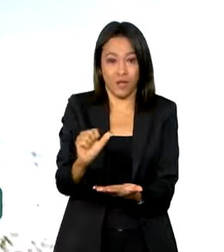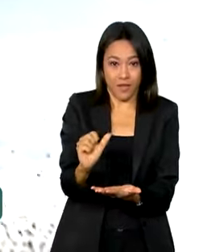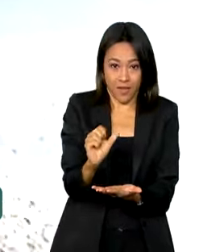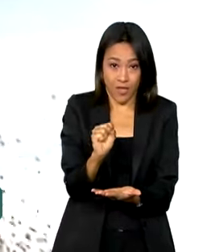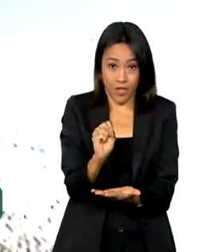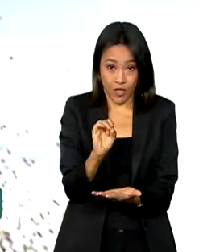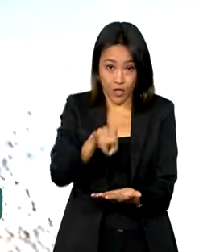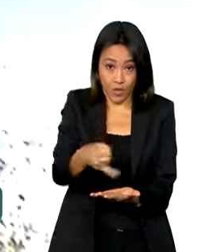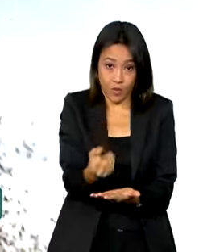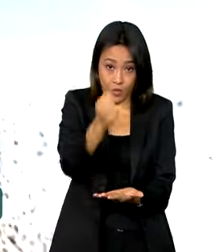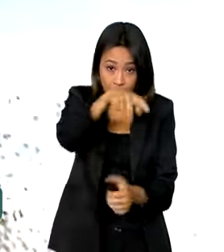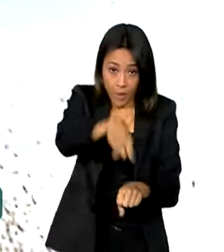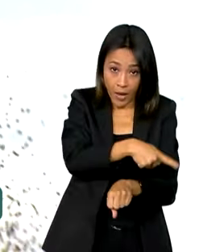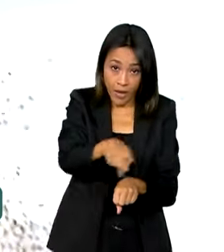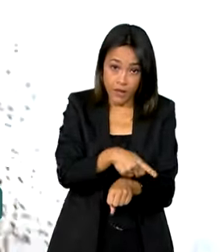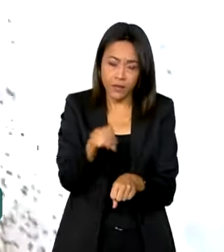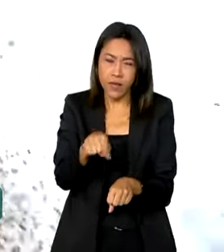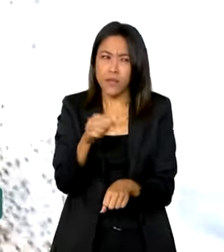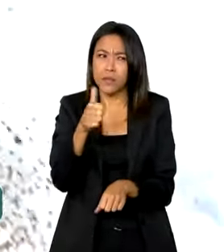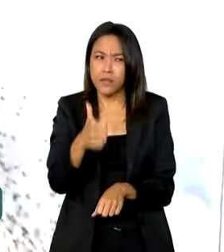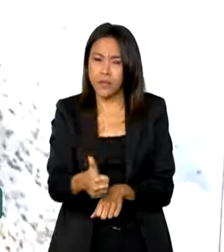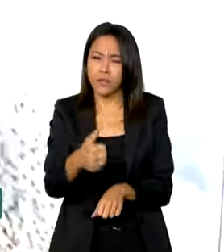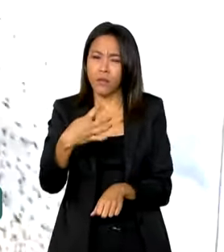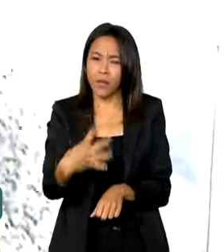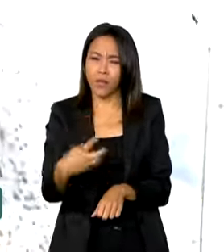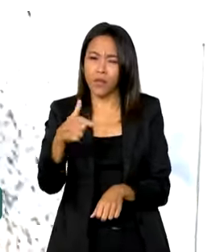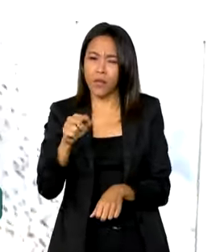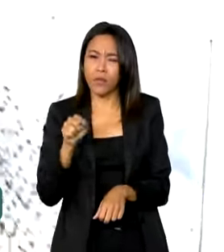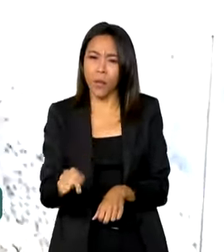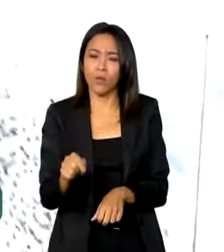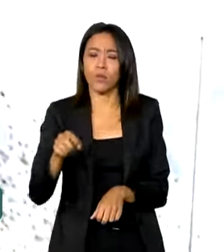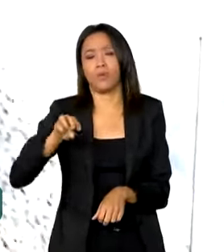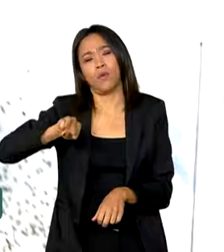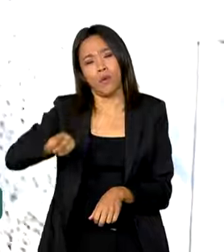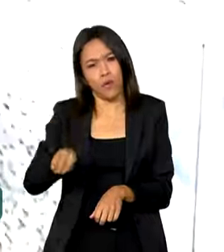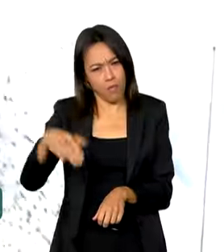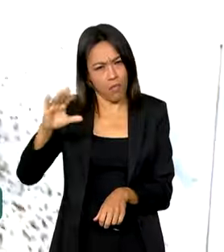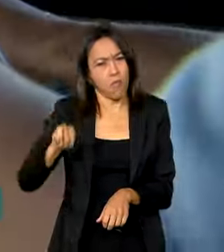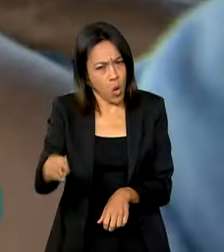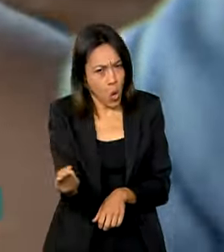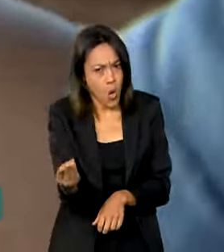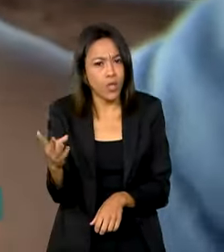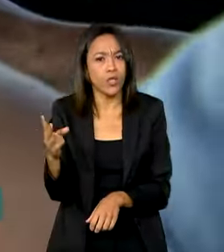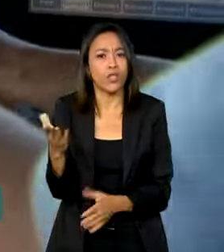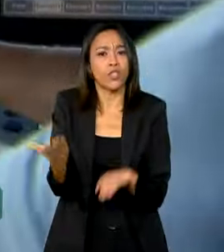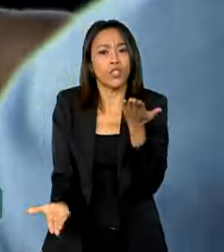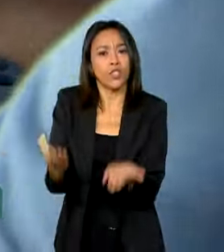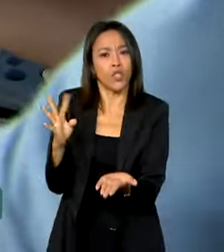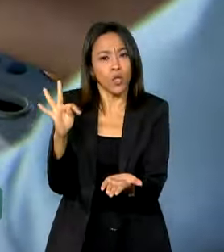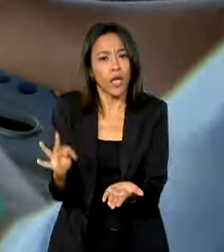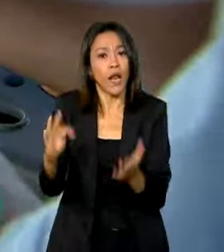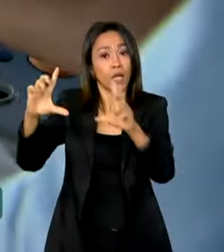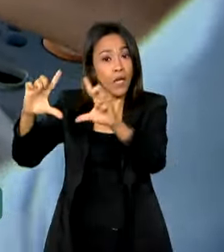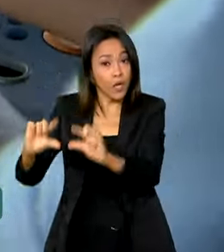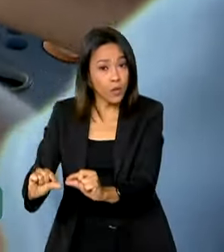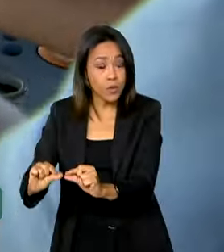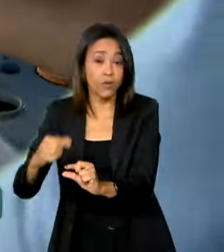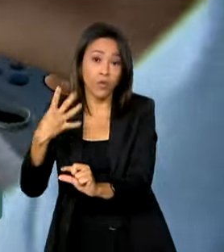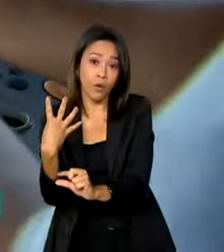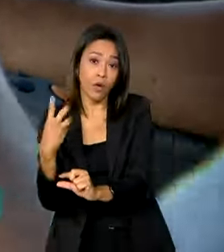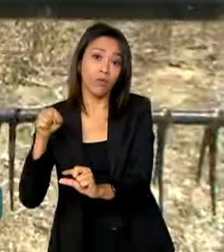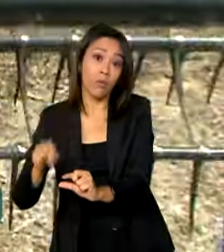produção estimada de 147,38 milhões de toneladas, uma redução de 4